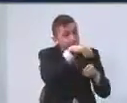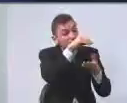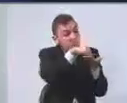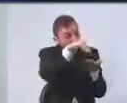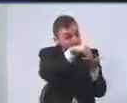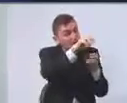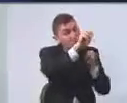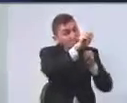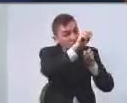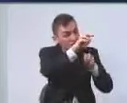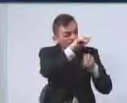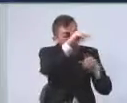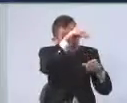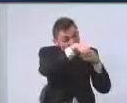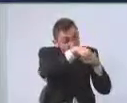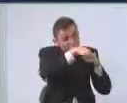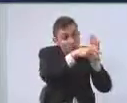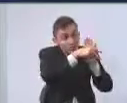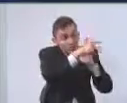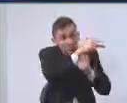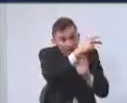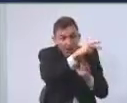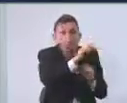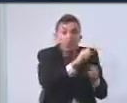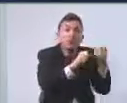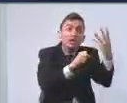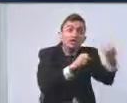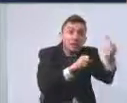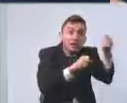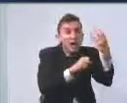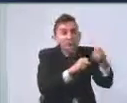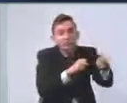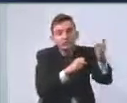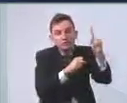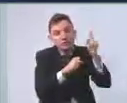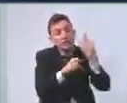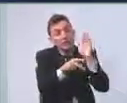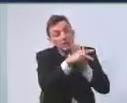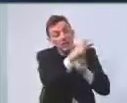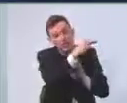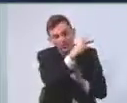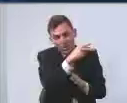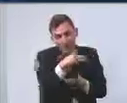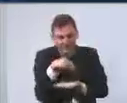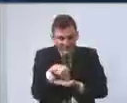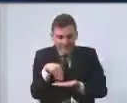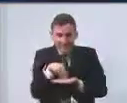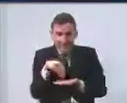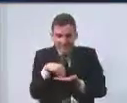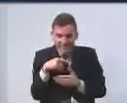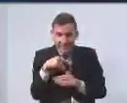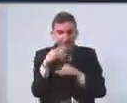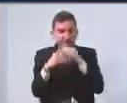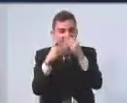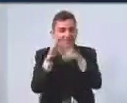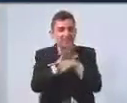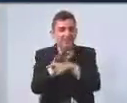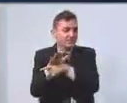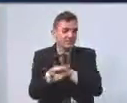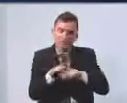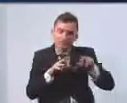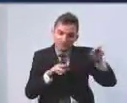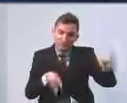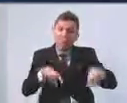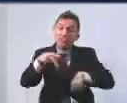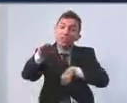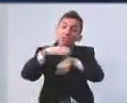Educação, ela aceita ou não convênios. No caso da Ciência Social, nós temos outro modelo. Isso passa pelo Conselho,